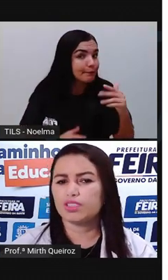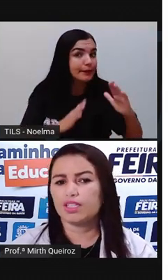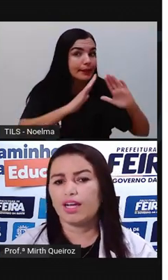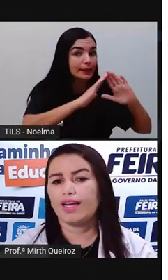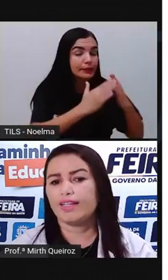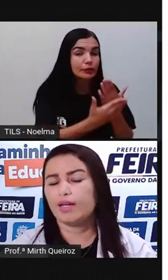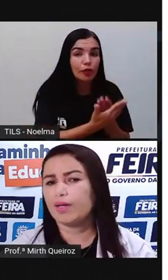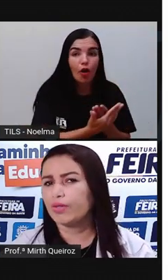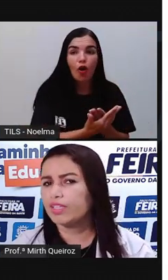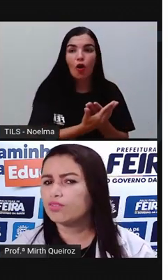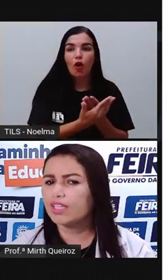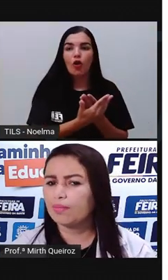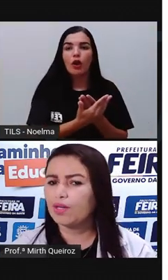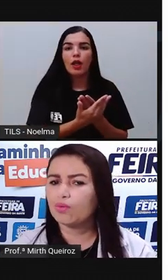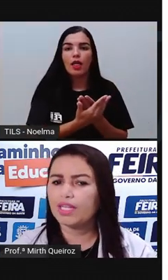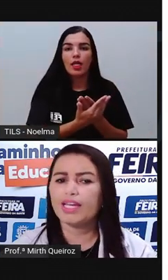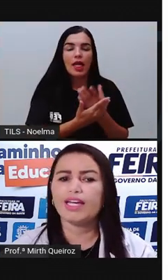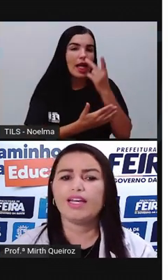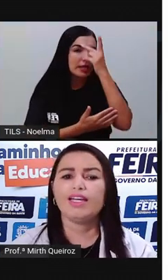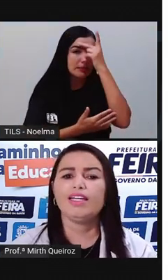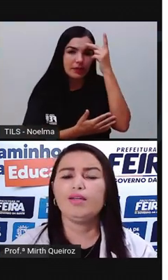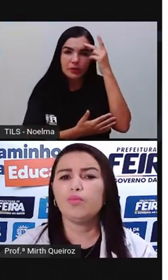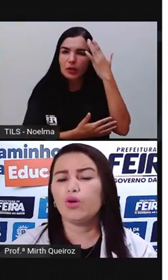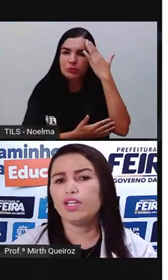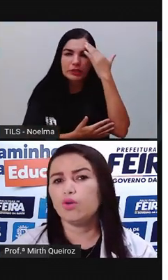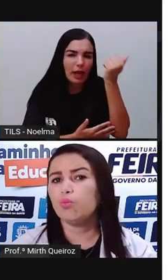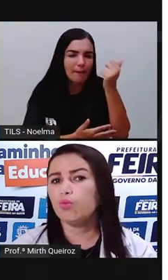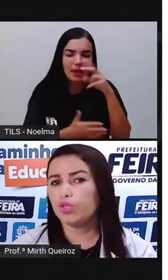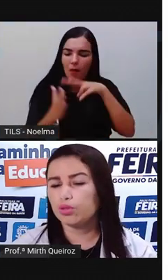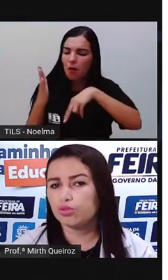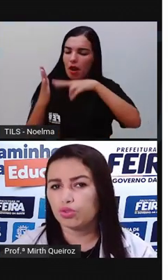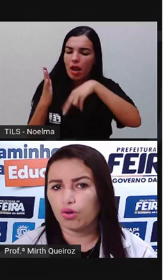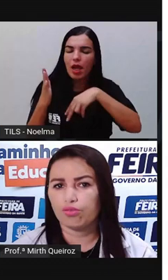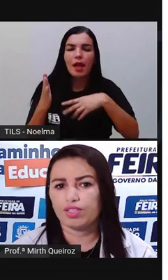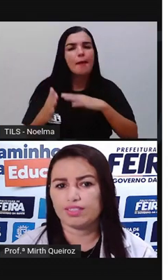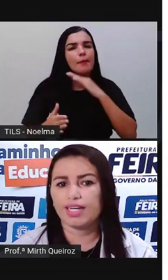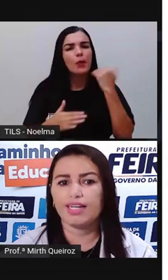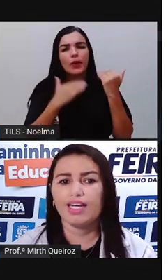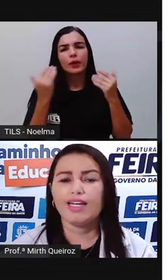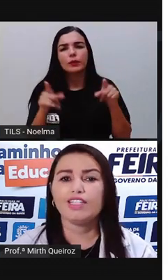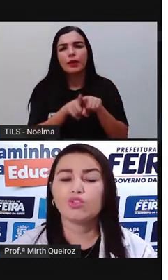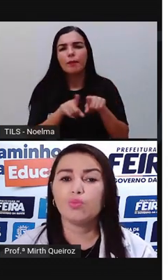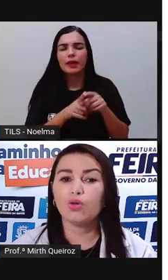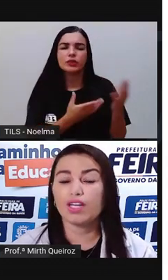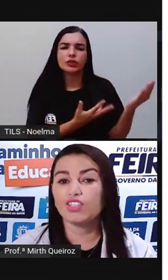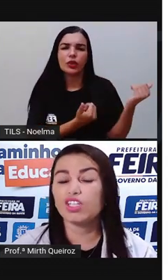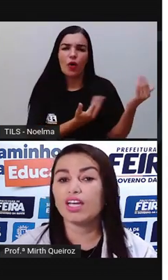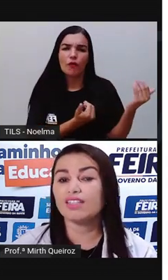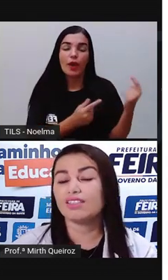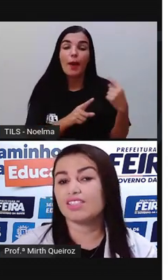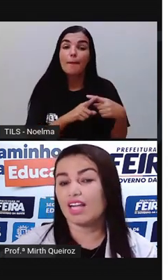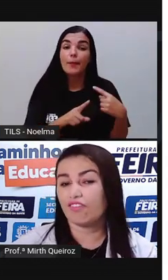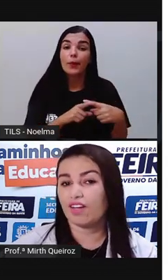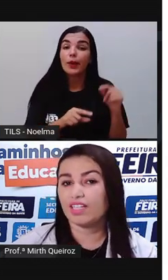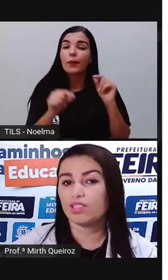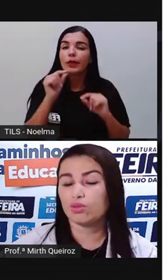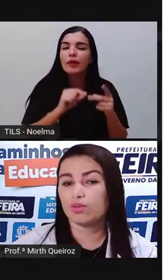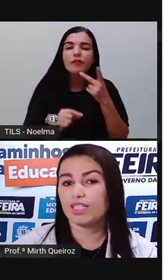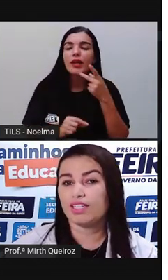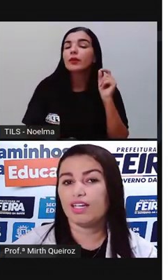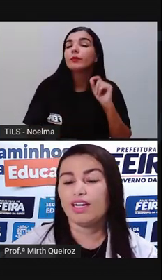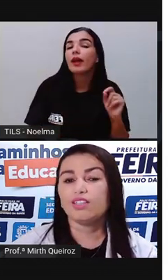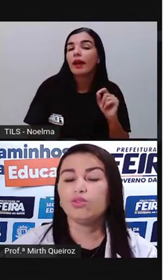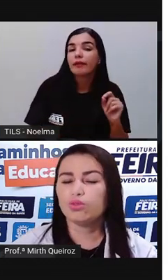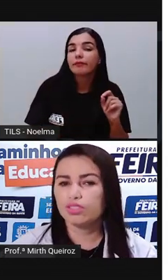onde os homens, na maioria não sabiam ler e morriam muitos jovens, né? Isso por quê? De quem se está falando